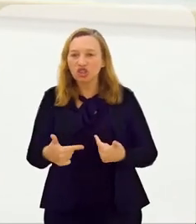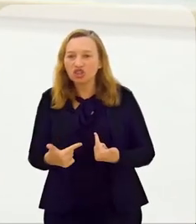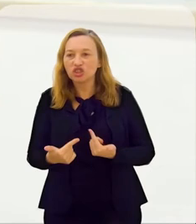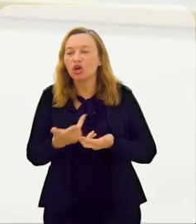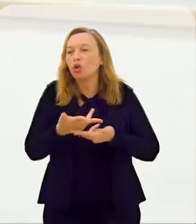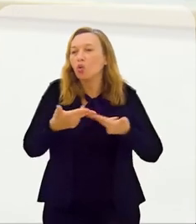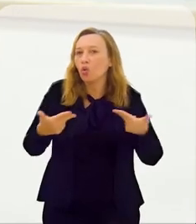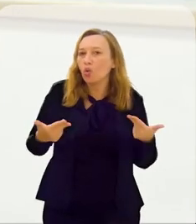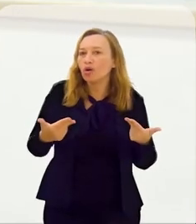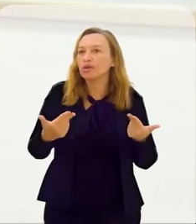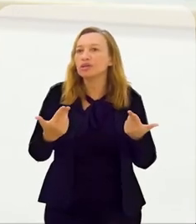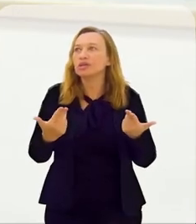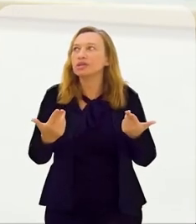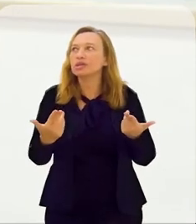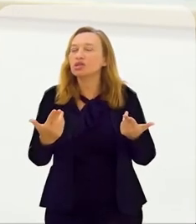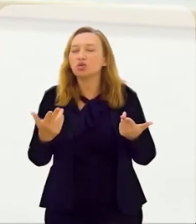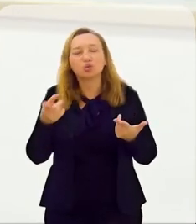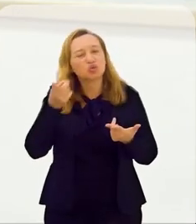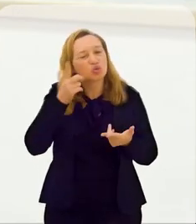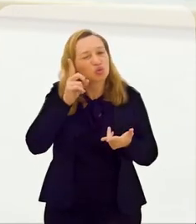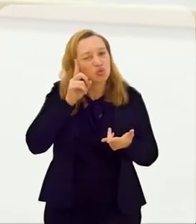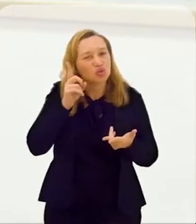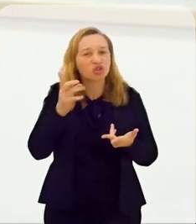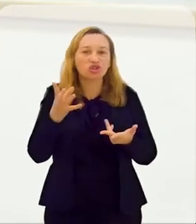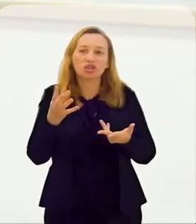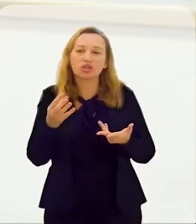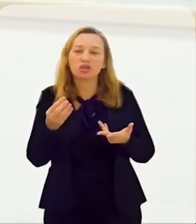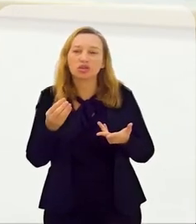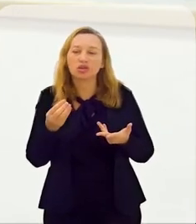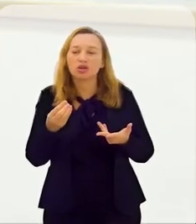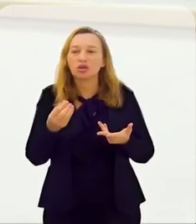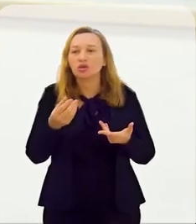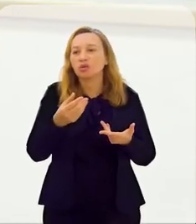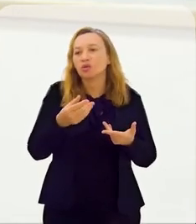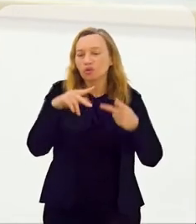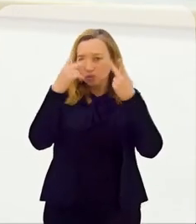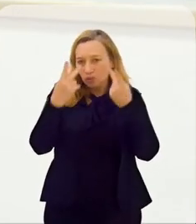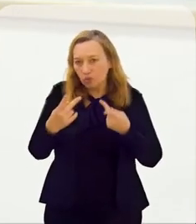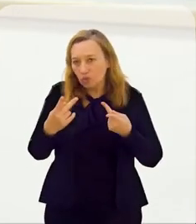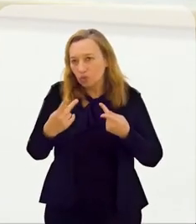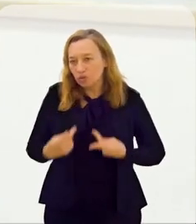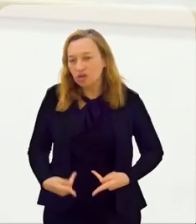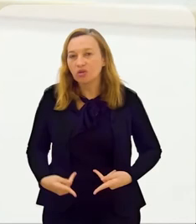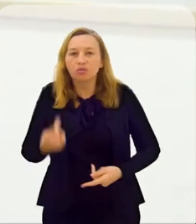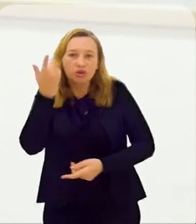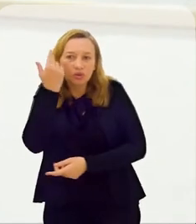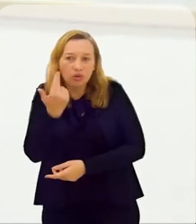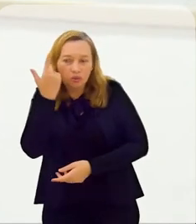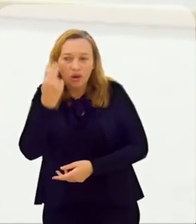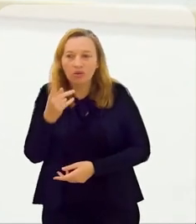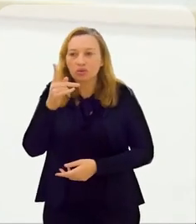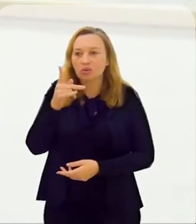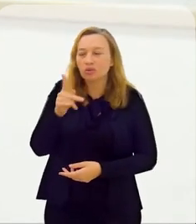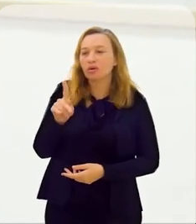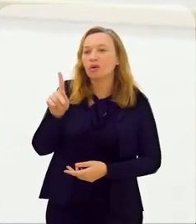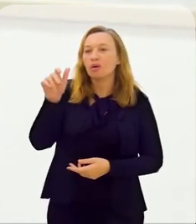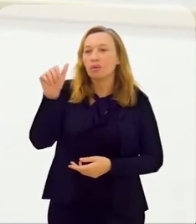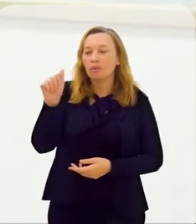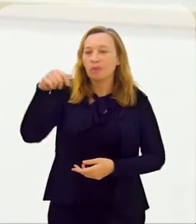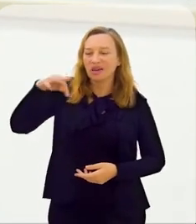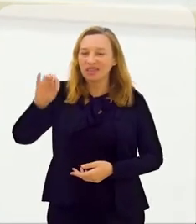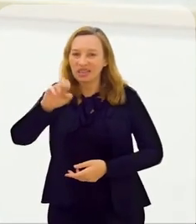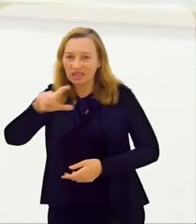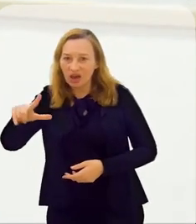de falar, pelas atitudes, coisas do dia a dia, do homem comum do Pantanal.